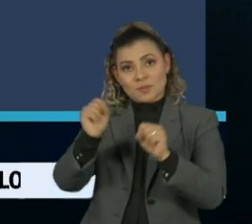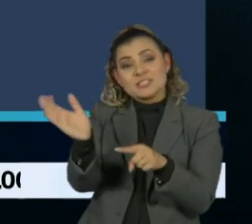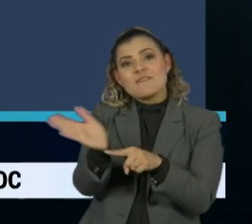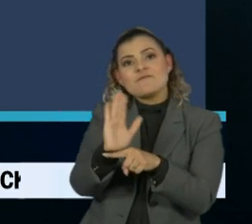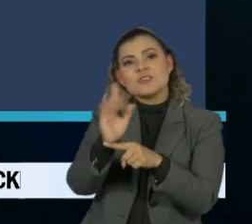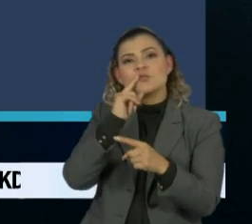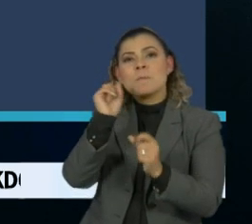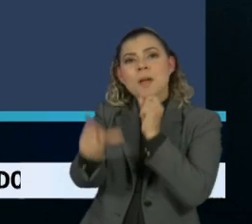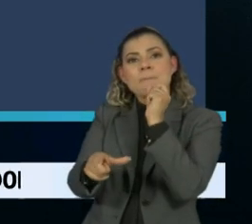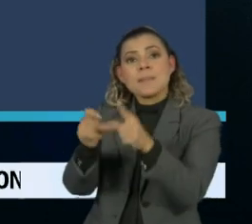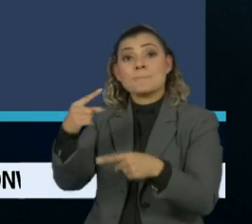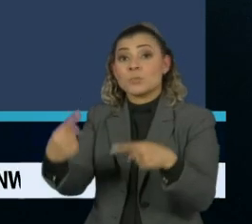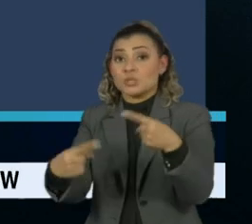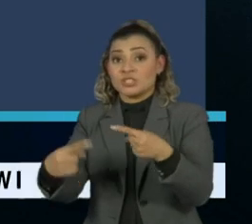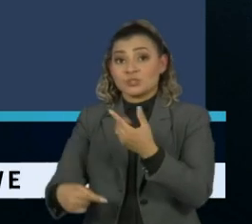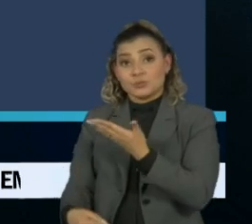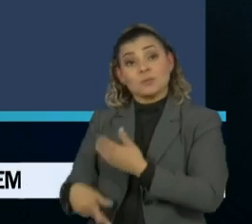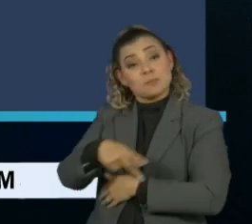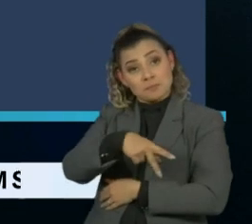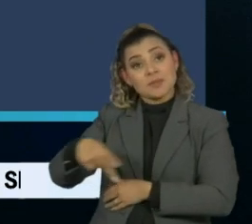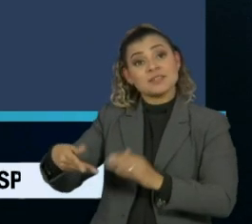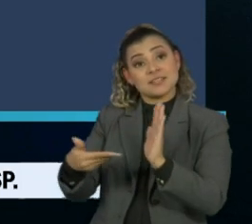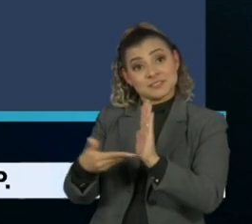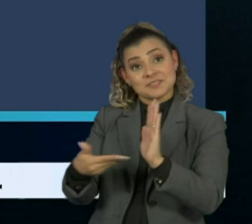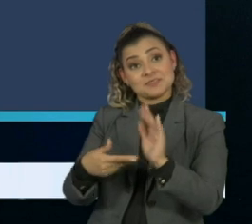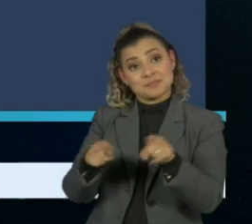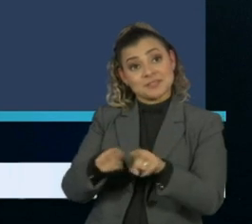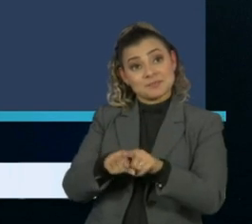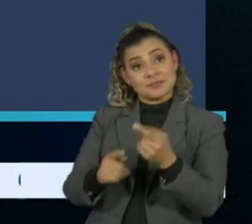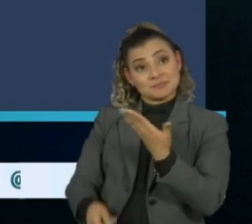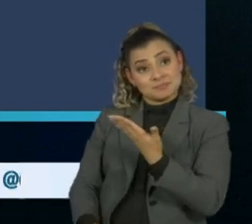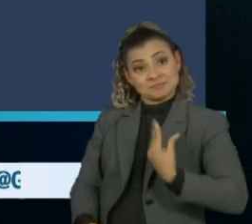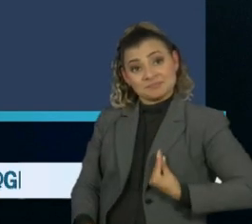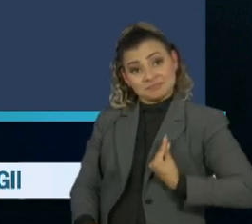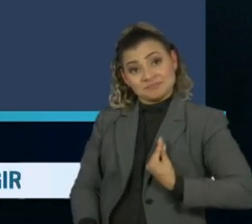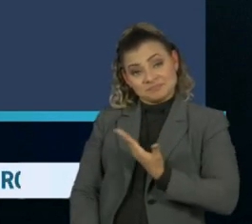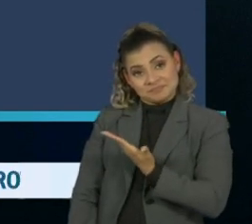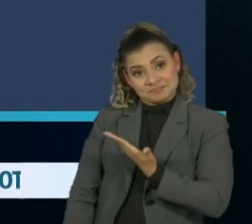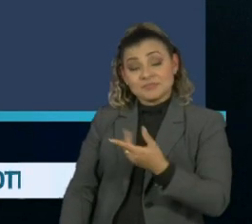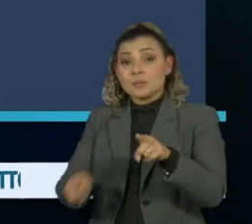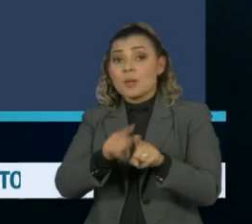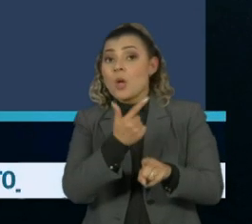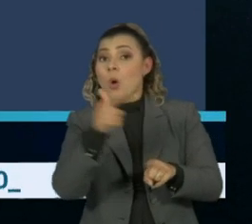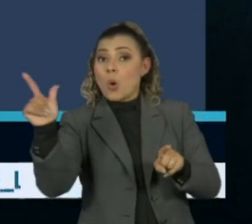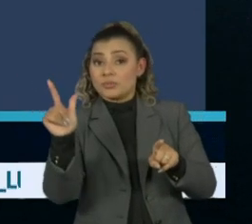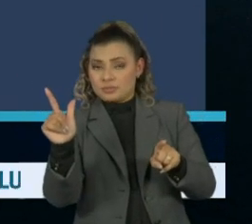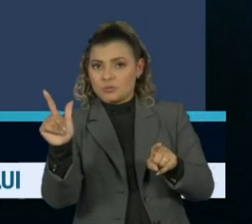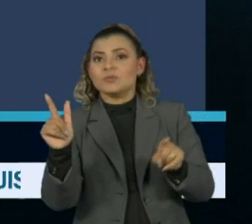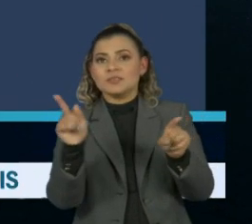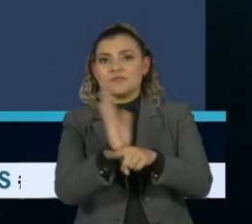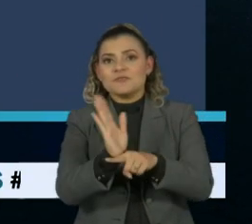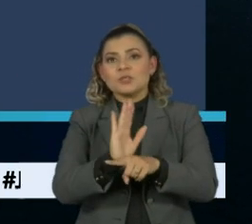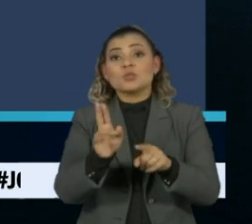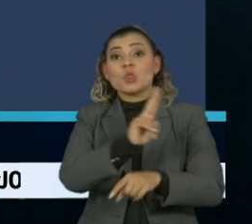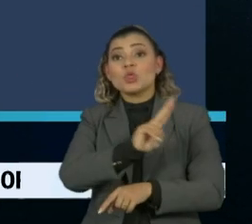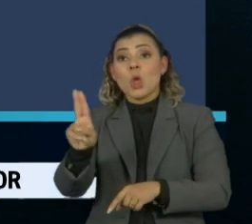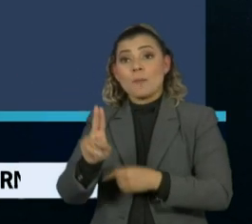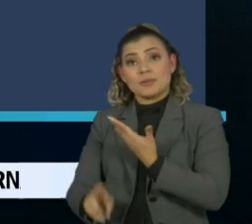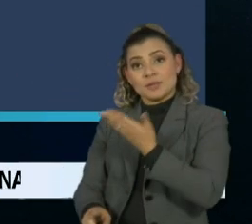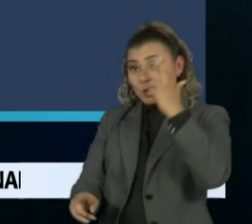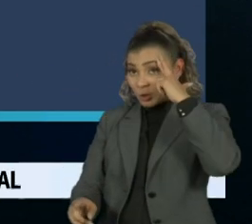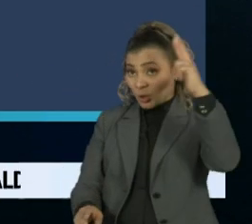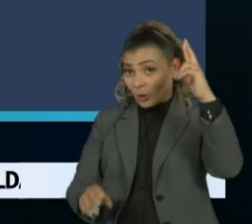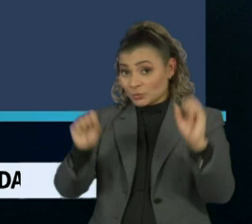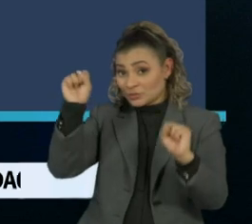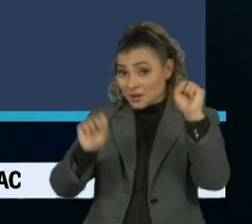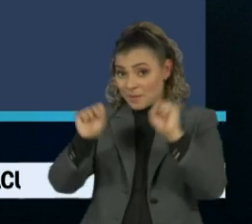com ataques a políticos, incluindo o presidente da Câmara dos Deputados, Rodrigo Maia. Outra mensagem, em que aparece o nome de um dos empresários